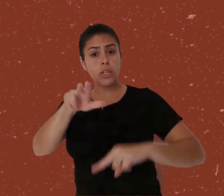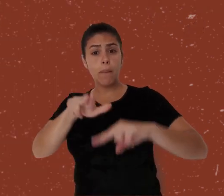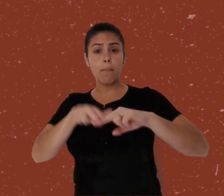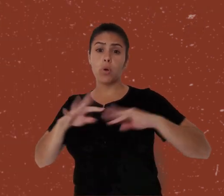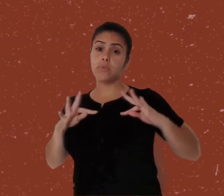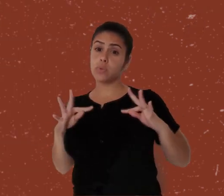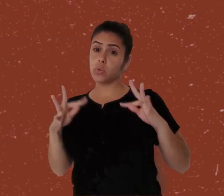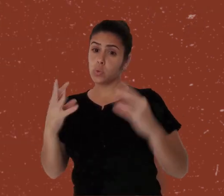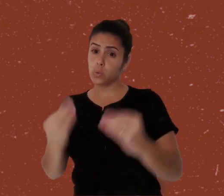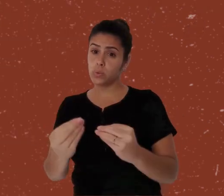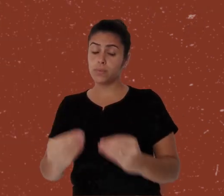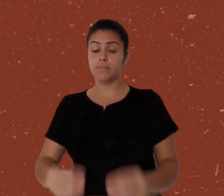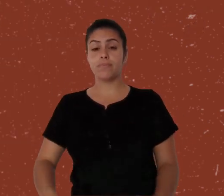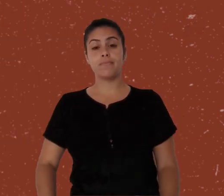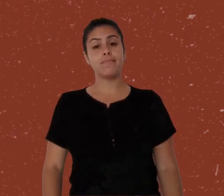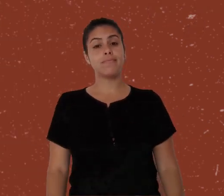nós. Use máscara!